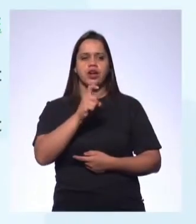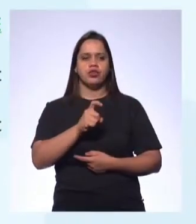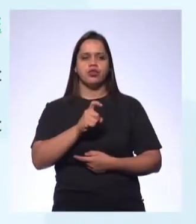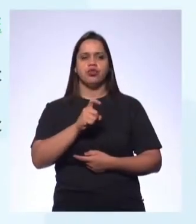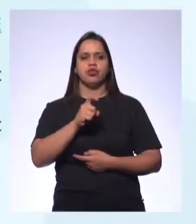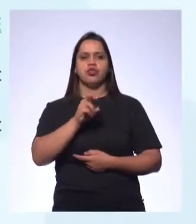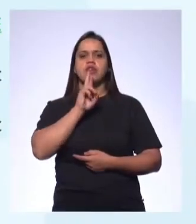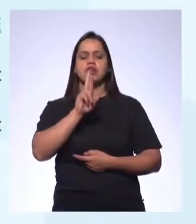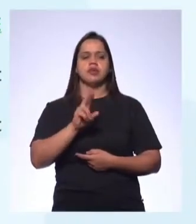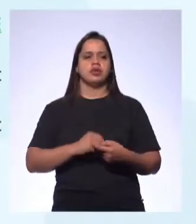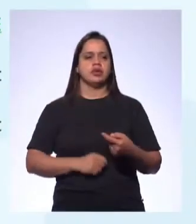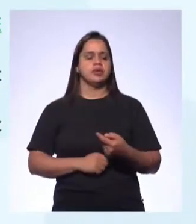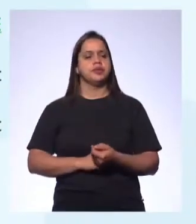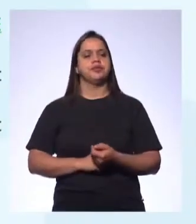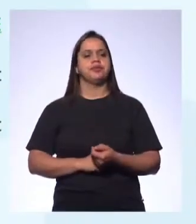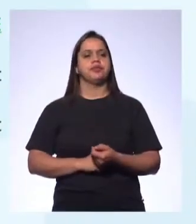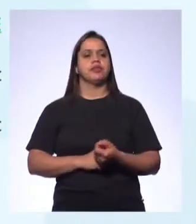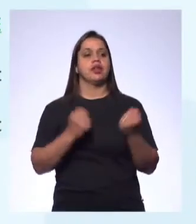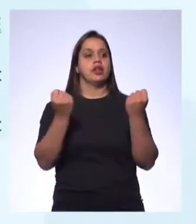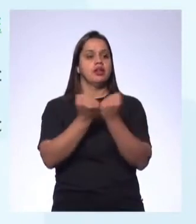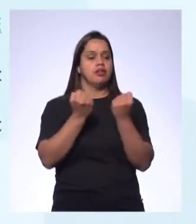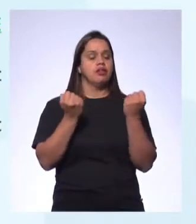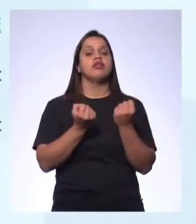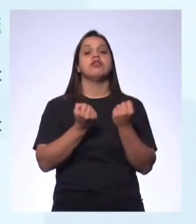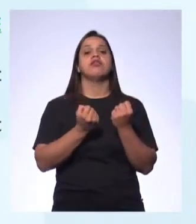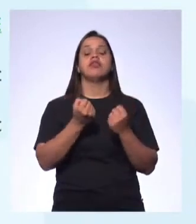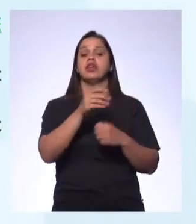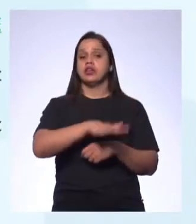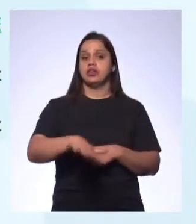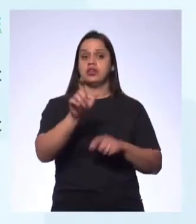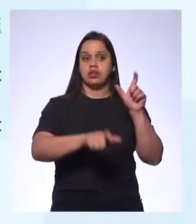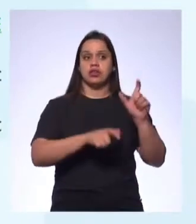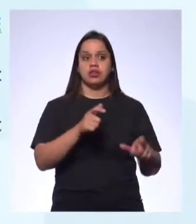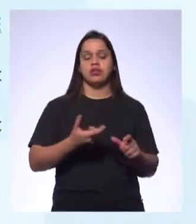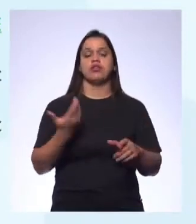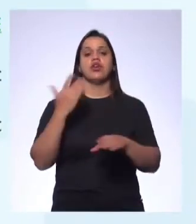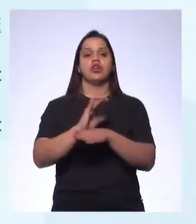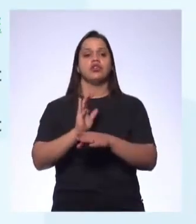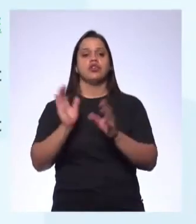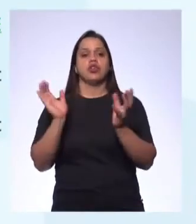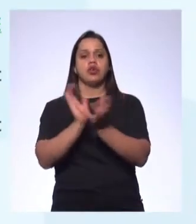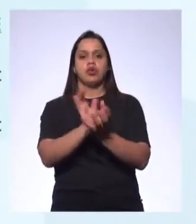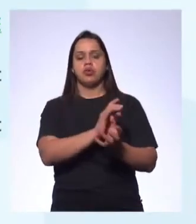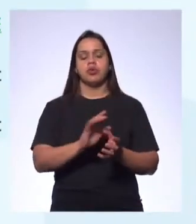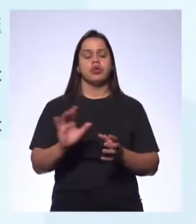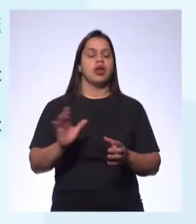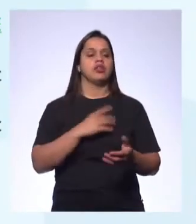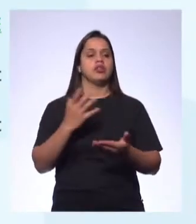A Defesa Civil auxilia a comunidade a recuperar de desastres naturais. O